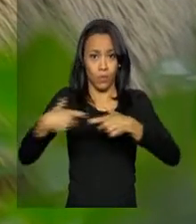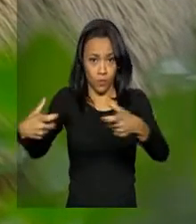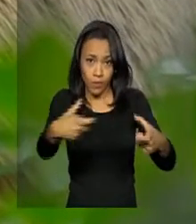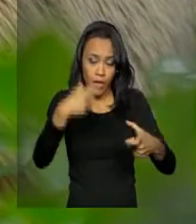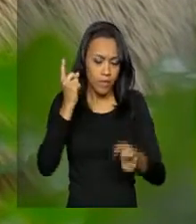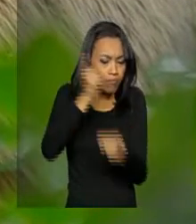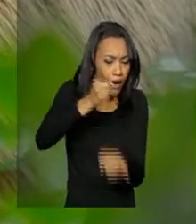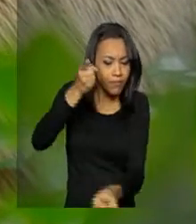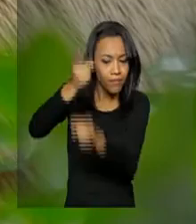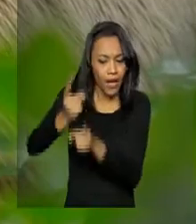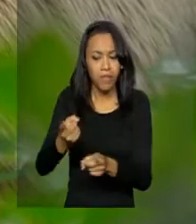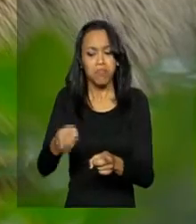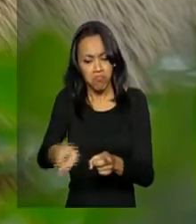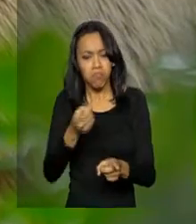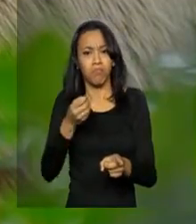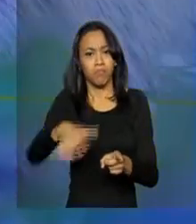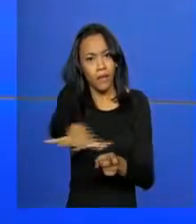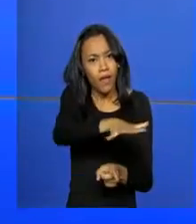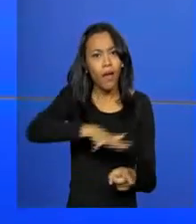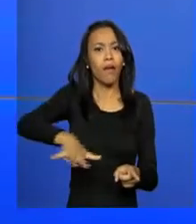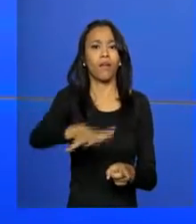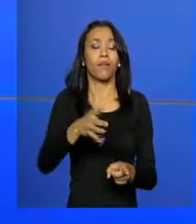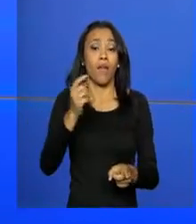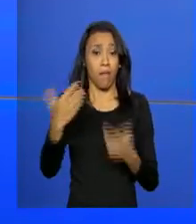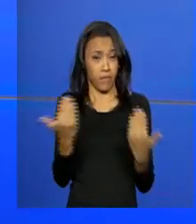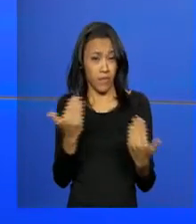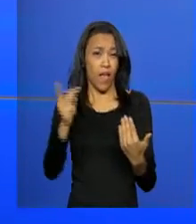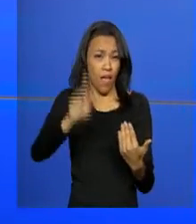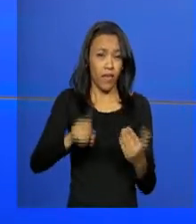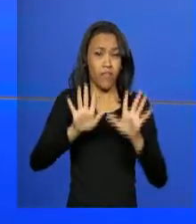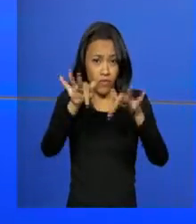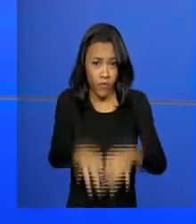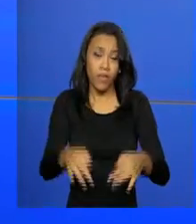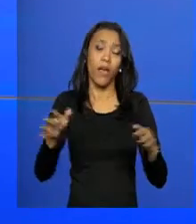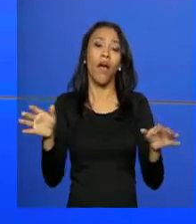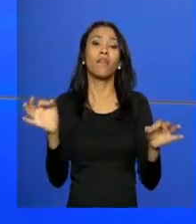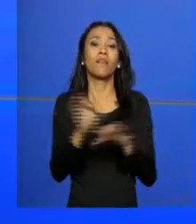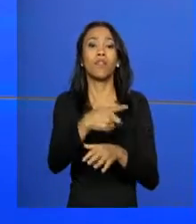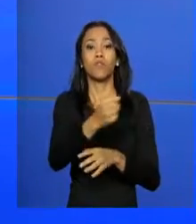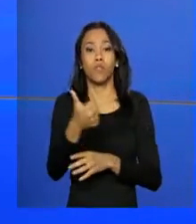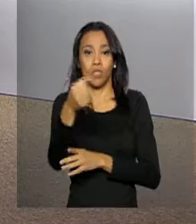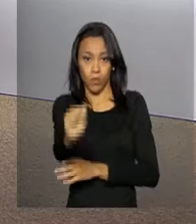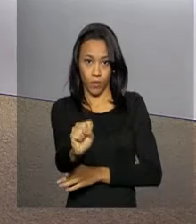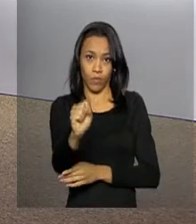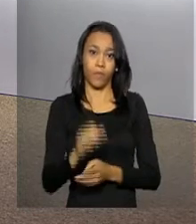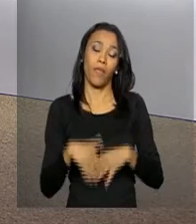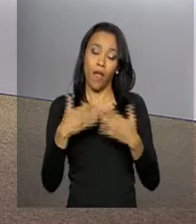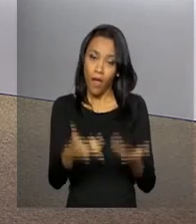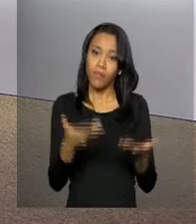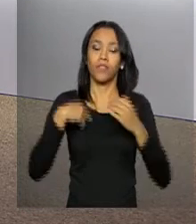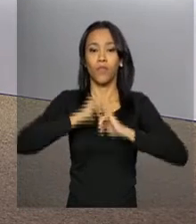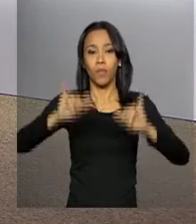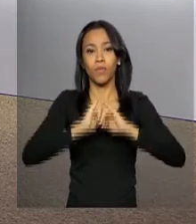identifica os potenciais geológicos da área. A previsão é de que os trabalhos terminem até 2018. Estas